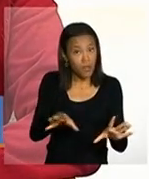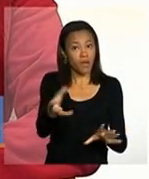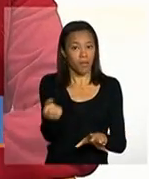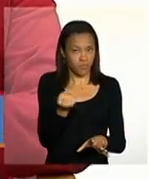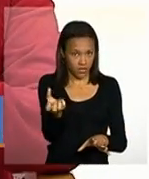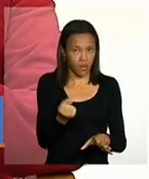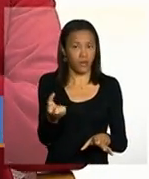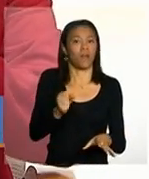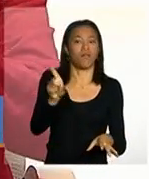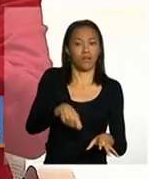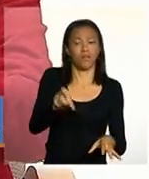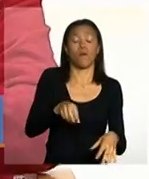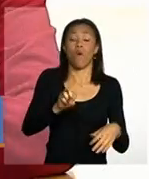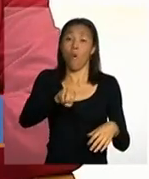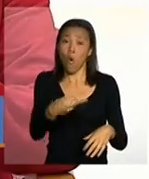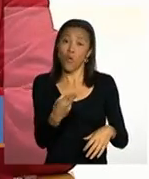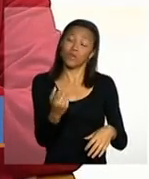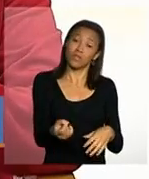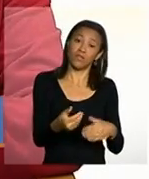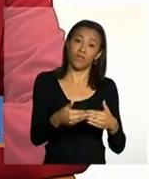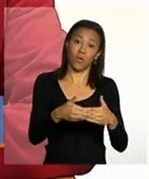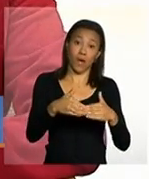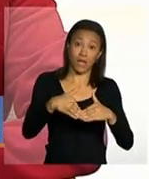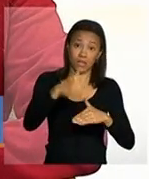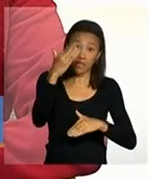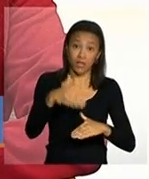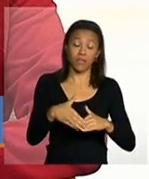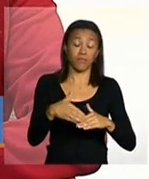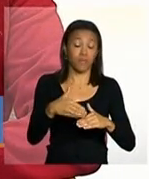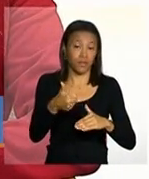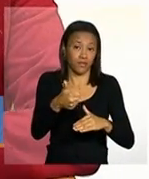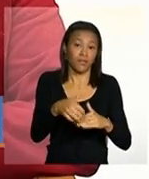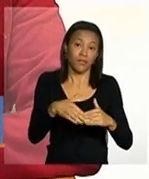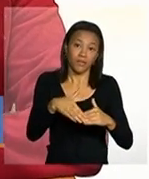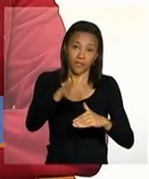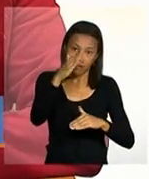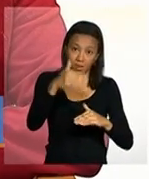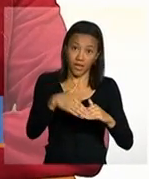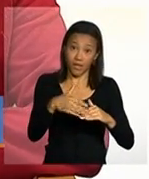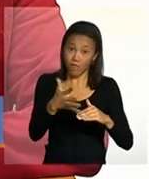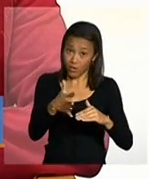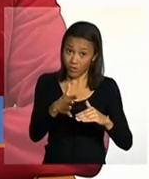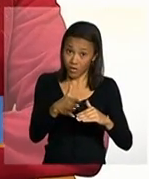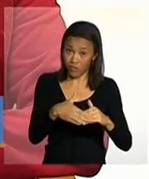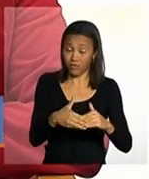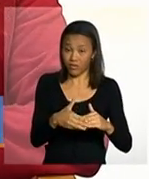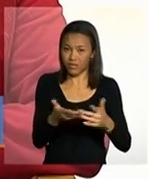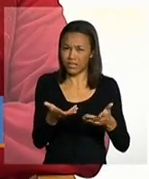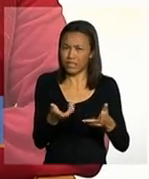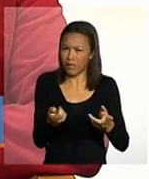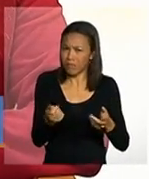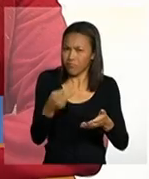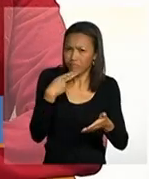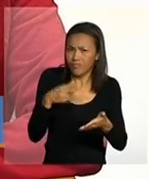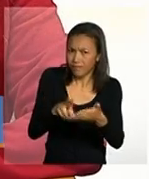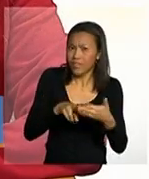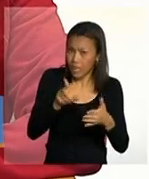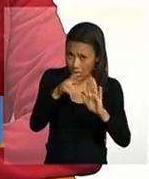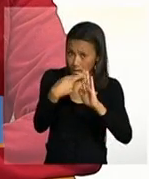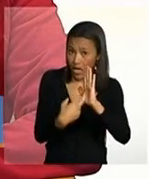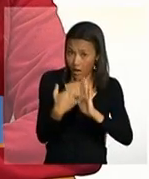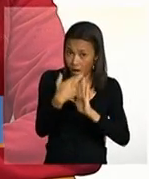família ou se for num prazo superior ao prazo estipulado para recurso que tem uma instrução operacional de recurso que regulamenta também